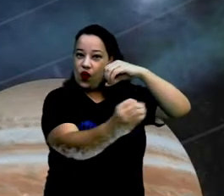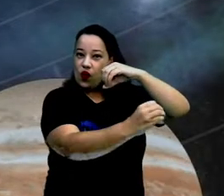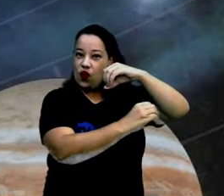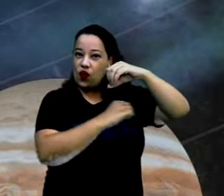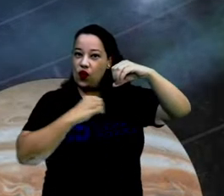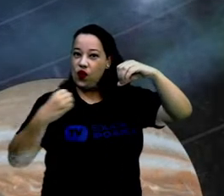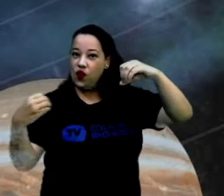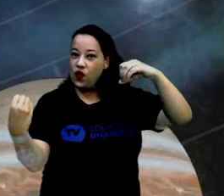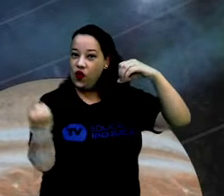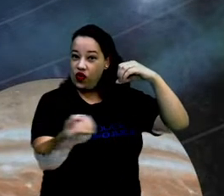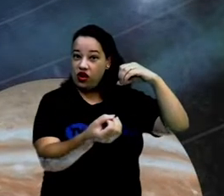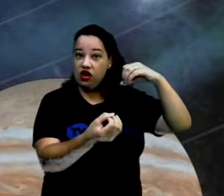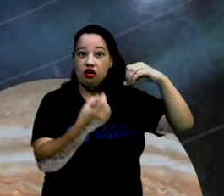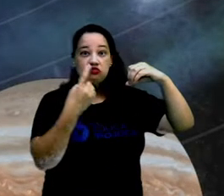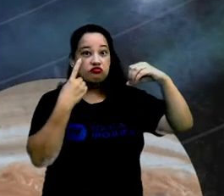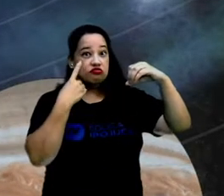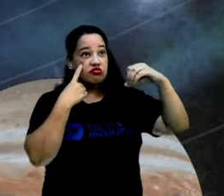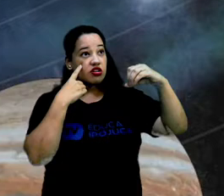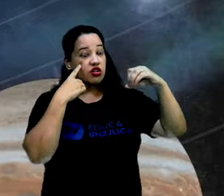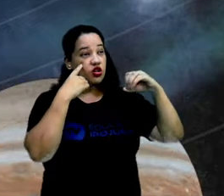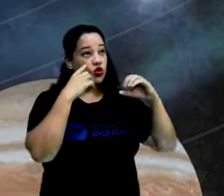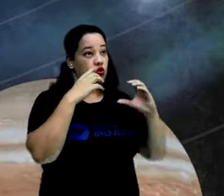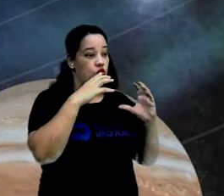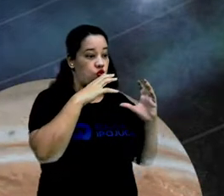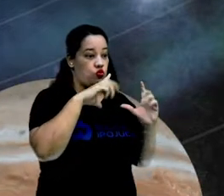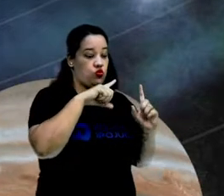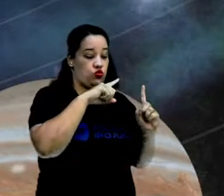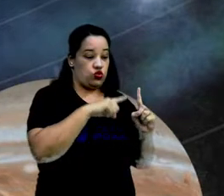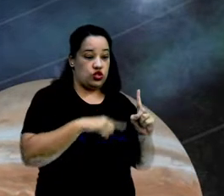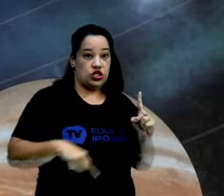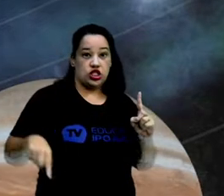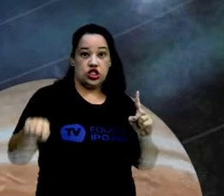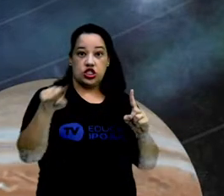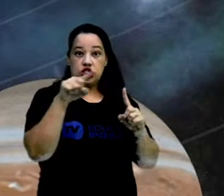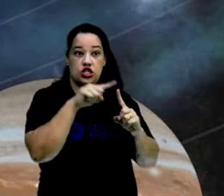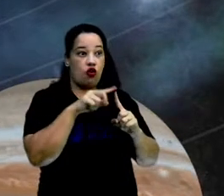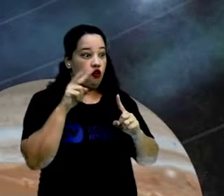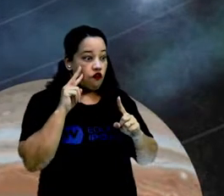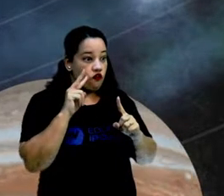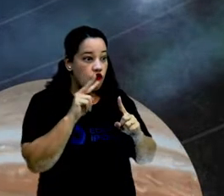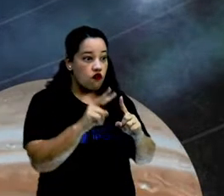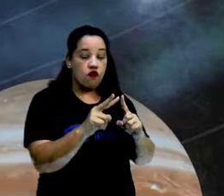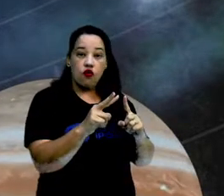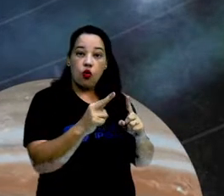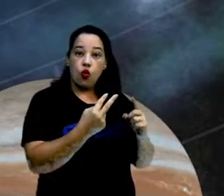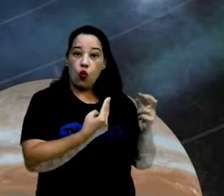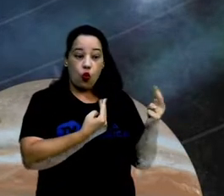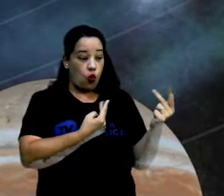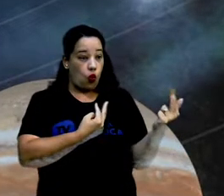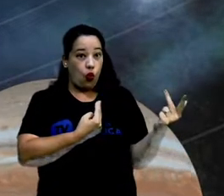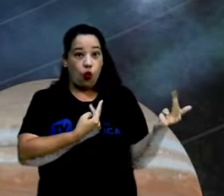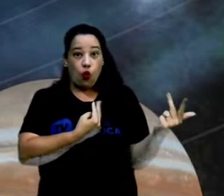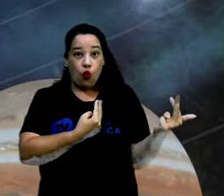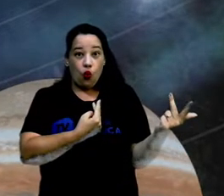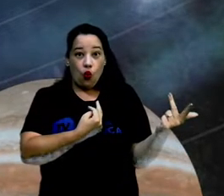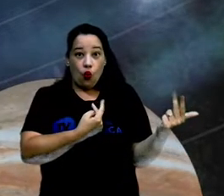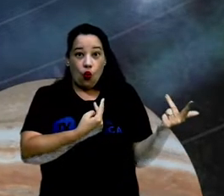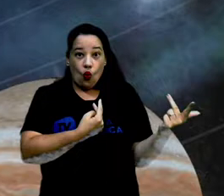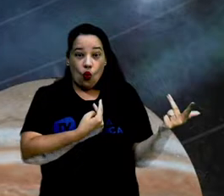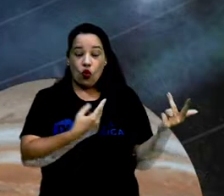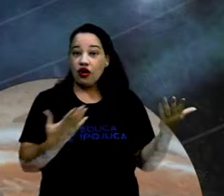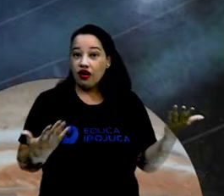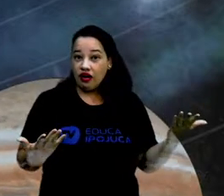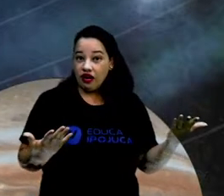O círculo ficou encantado com os planetas parecidos com ele. Como poderia ser possível?